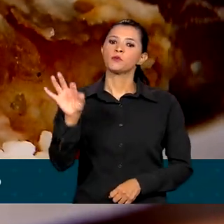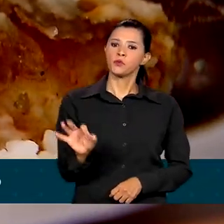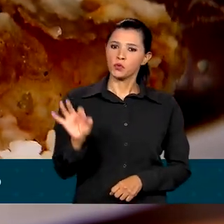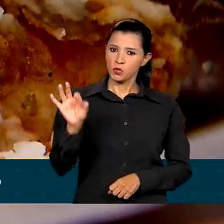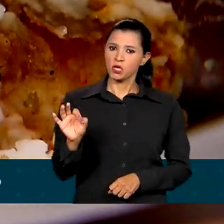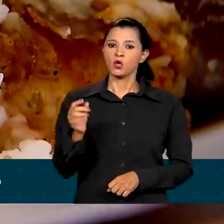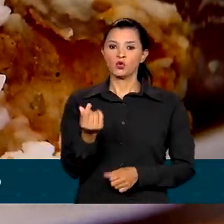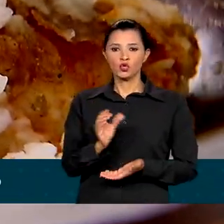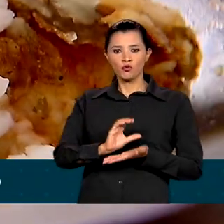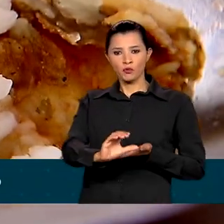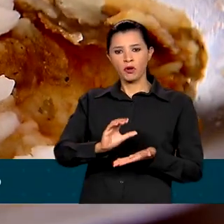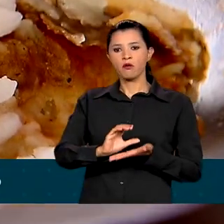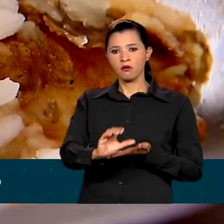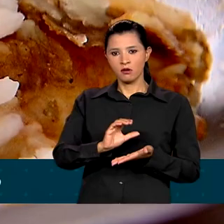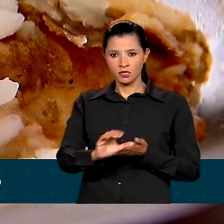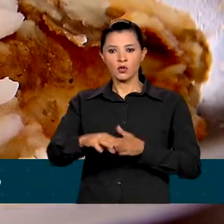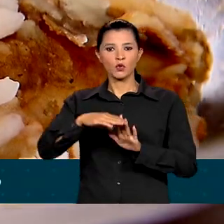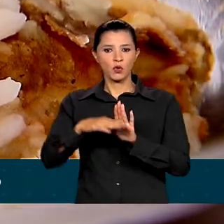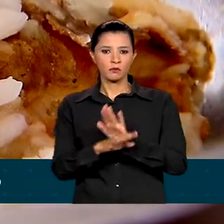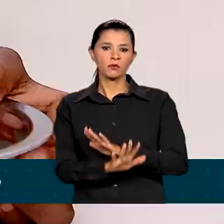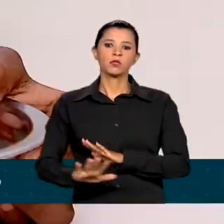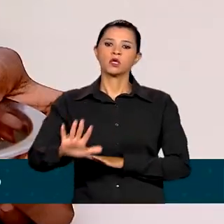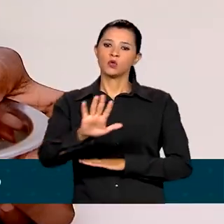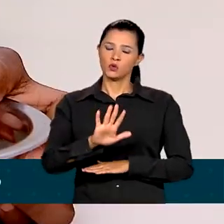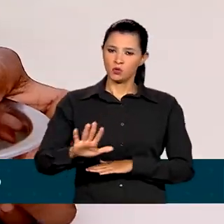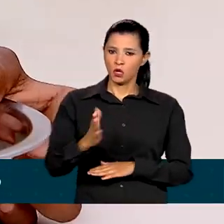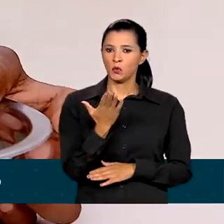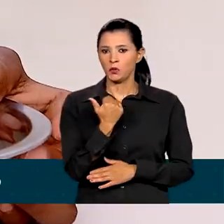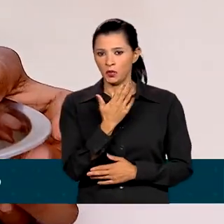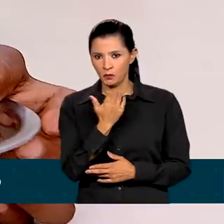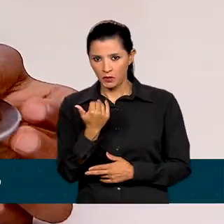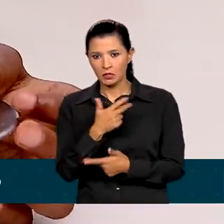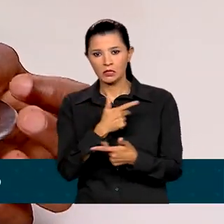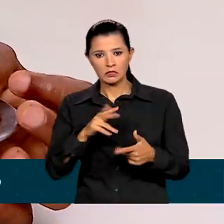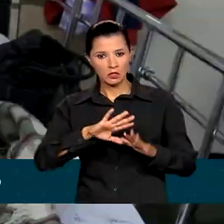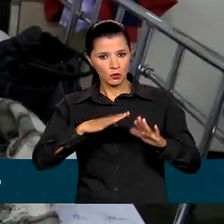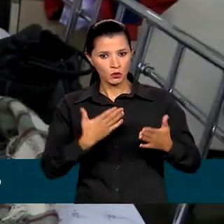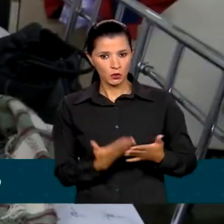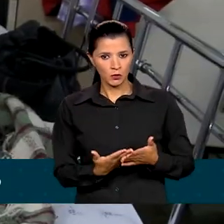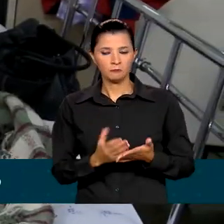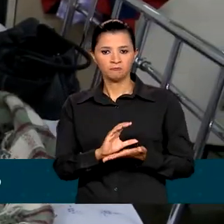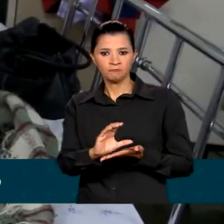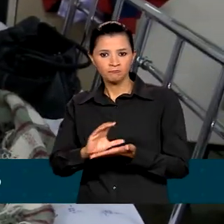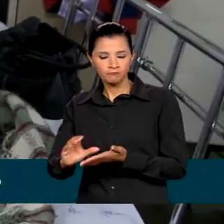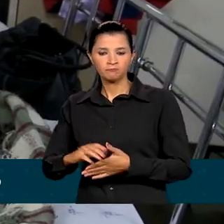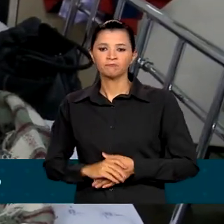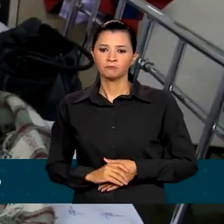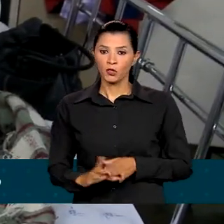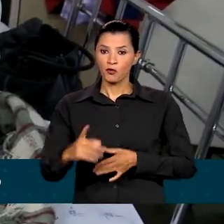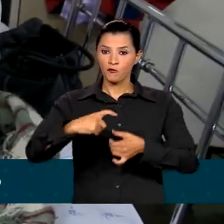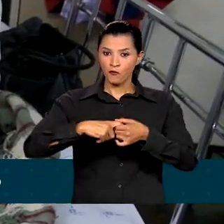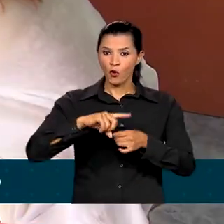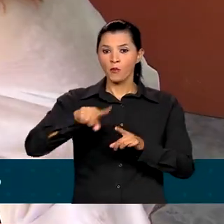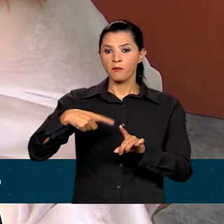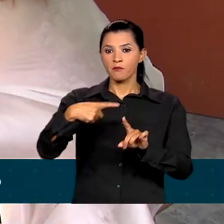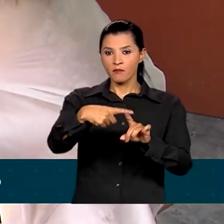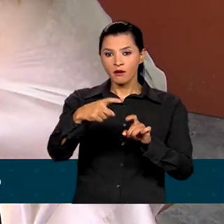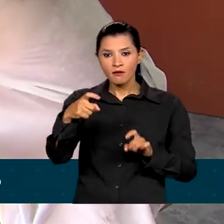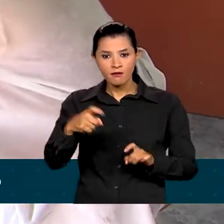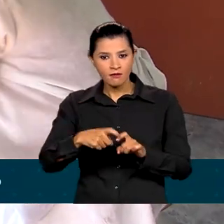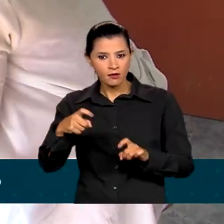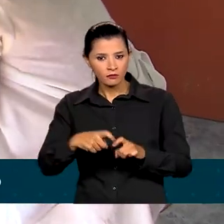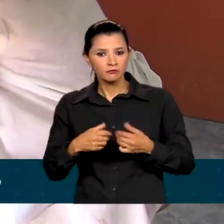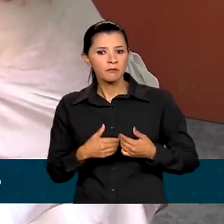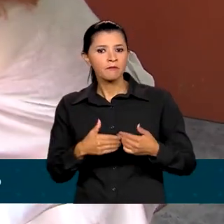repasses dos recursos do Programa Nacional de Alimentação Escolar, a retomada do Mais Médicos, com a